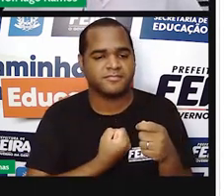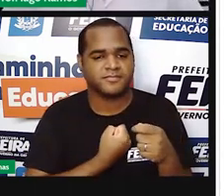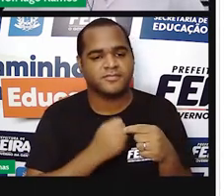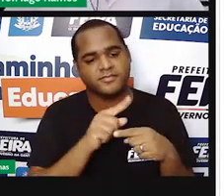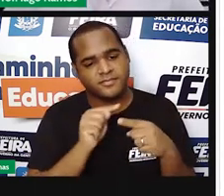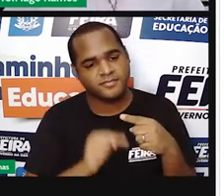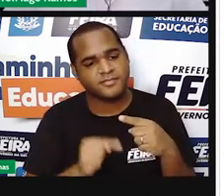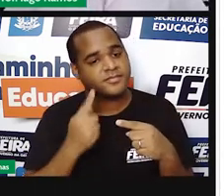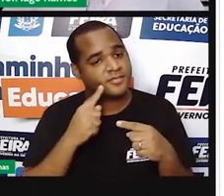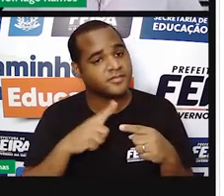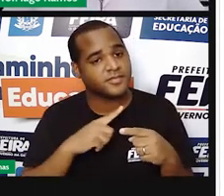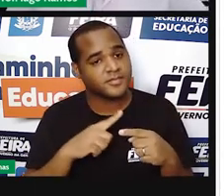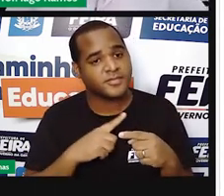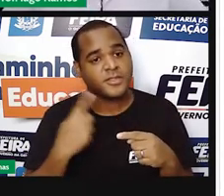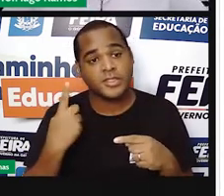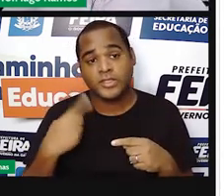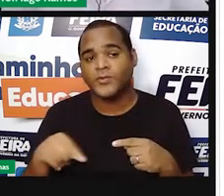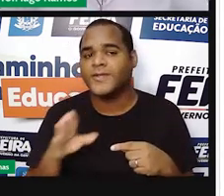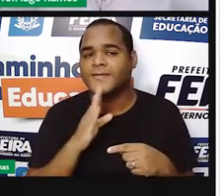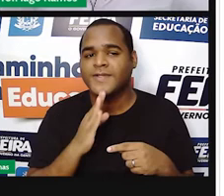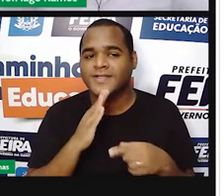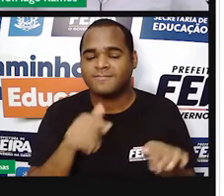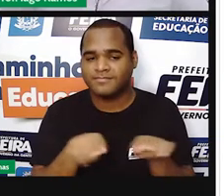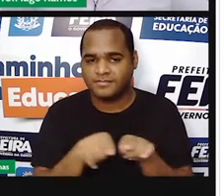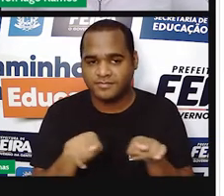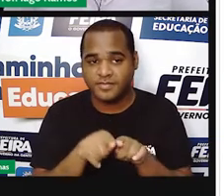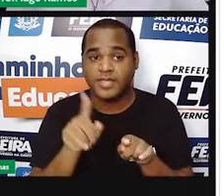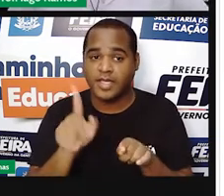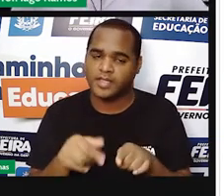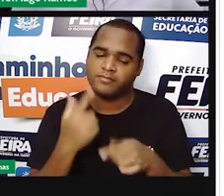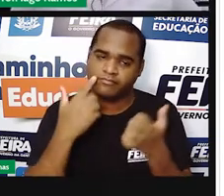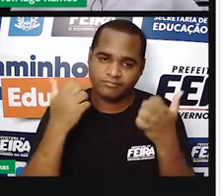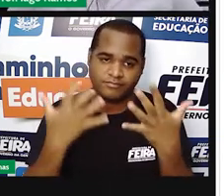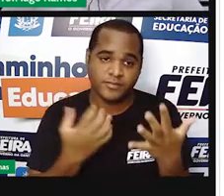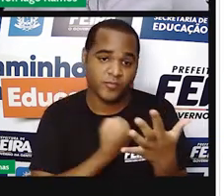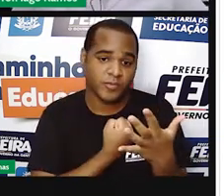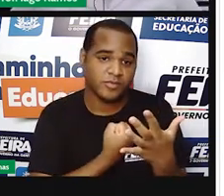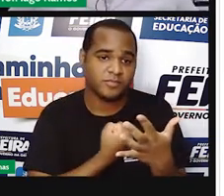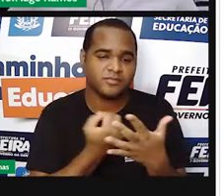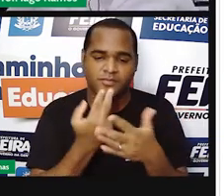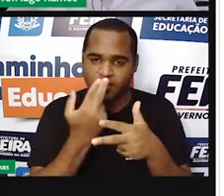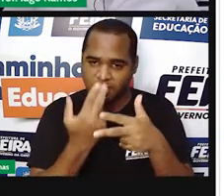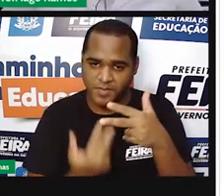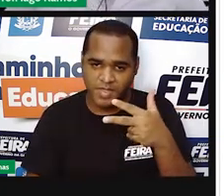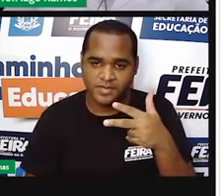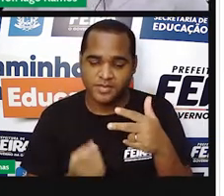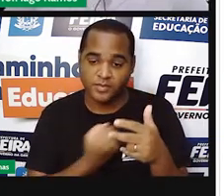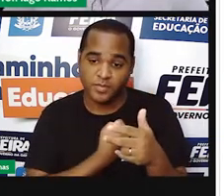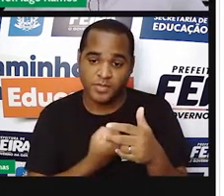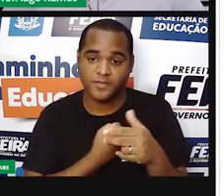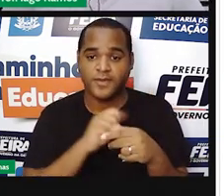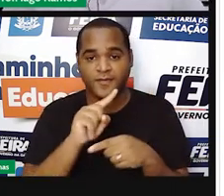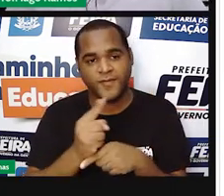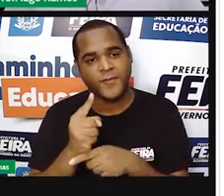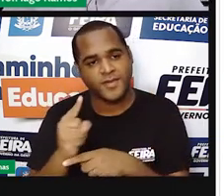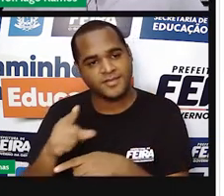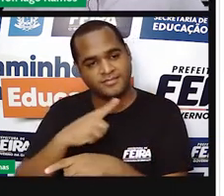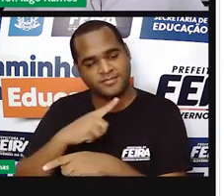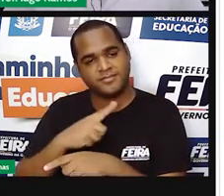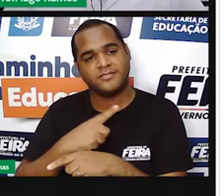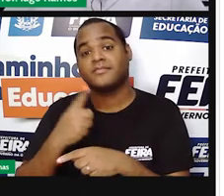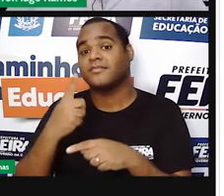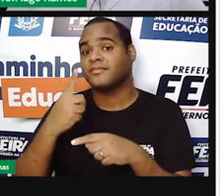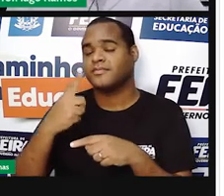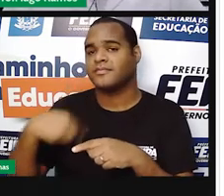A gente também conhece esses números como números decimais. O que são números decimais? Números que têm vírgula. E esses